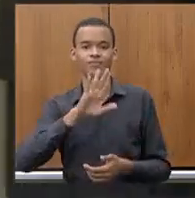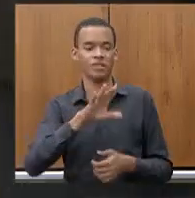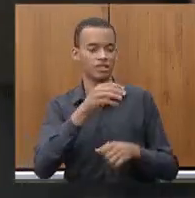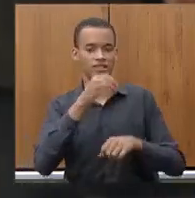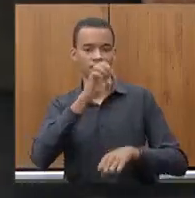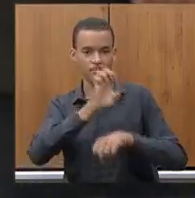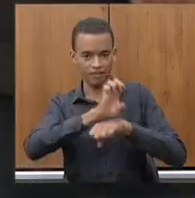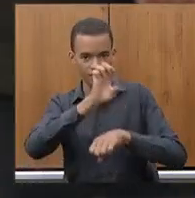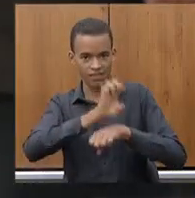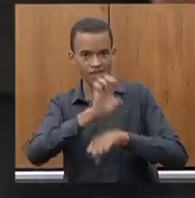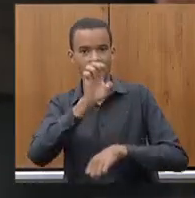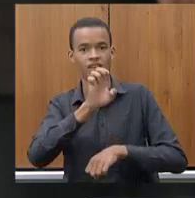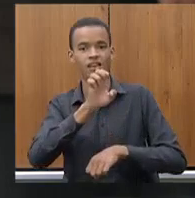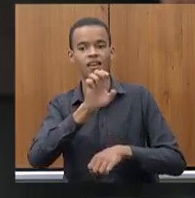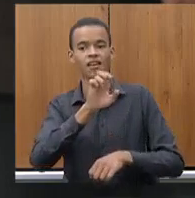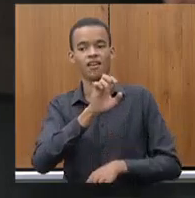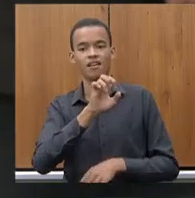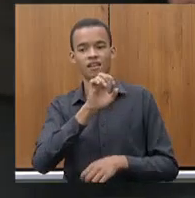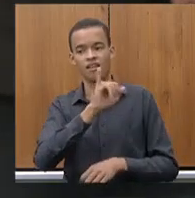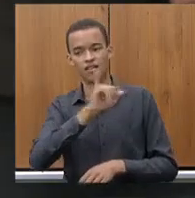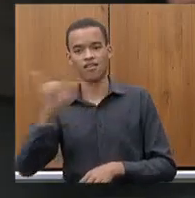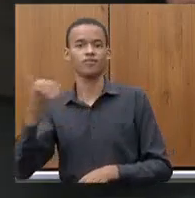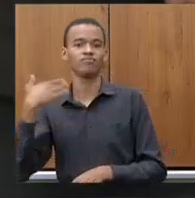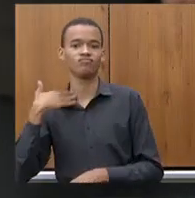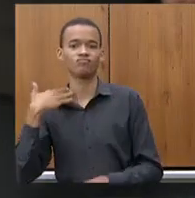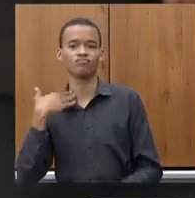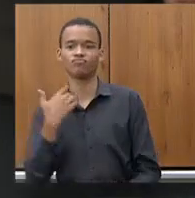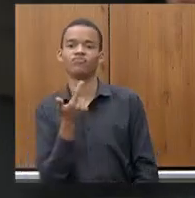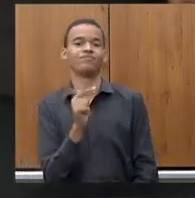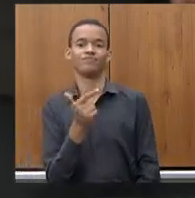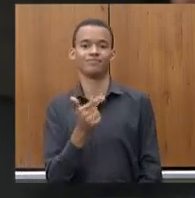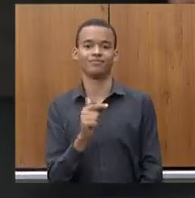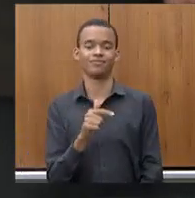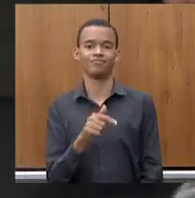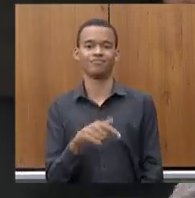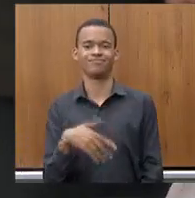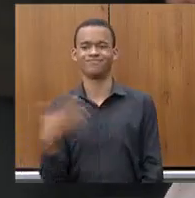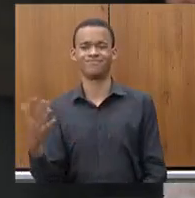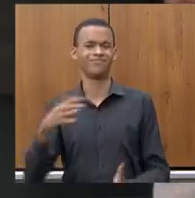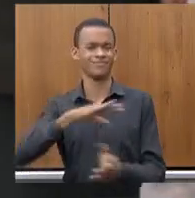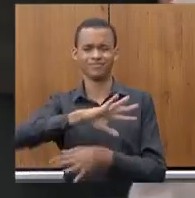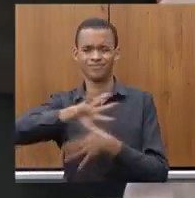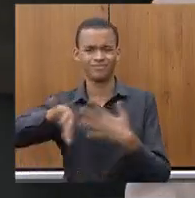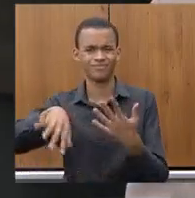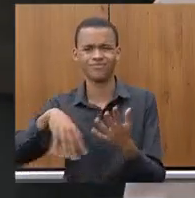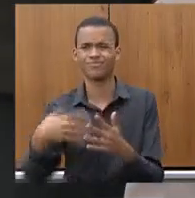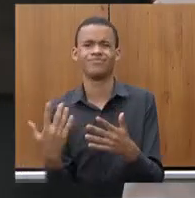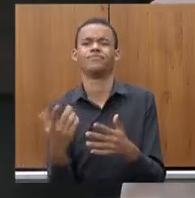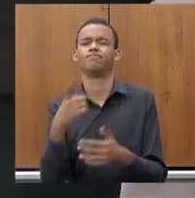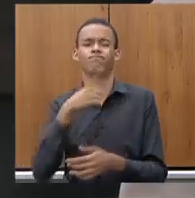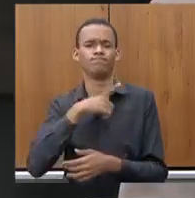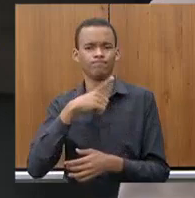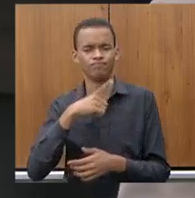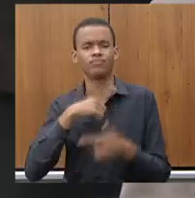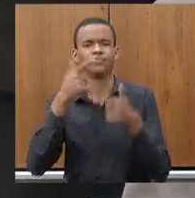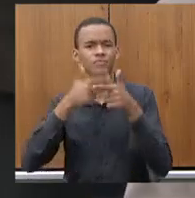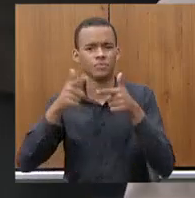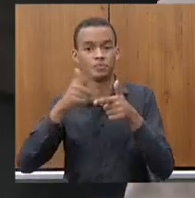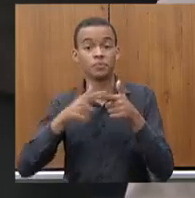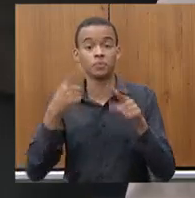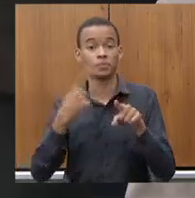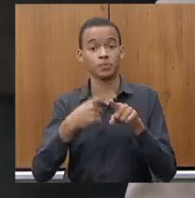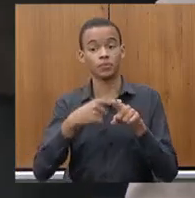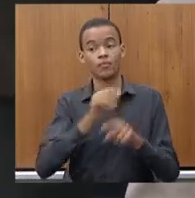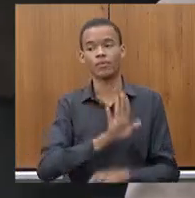gerando um grande transtorno moral para o servidor que ia até o